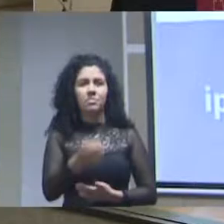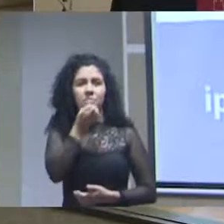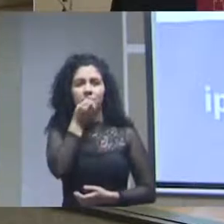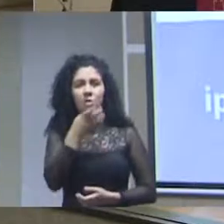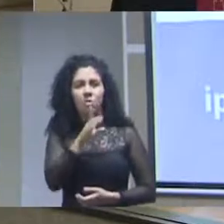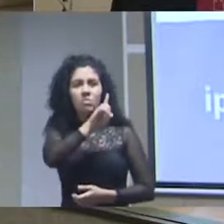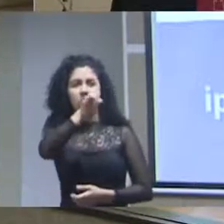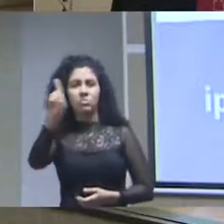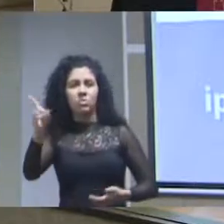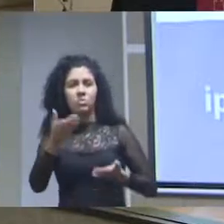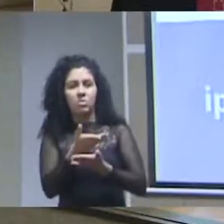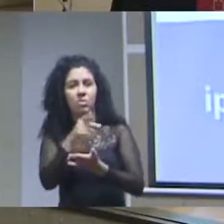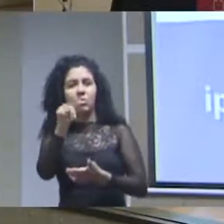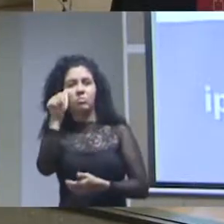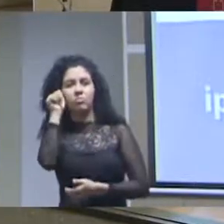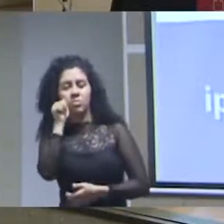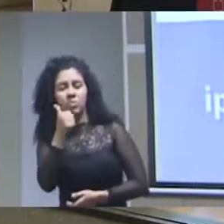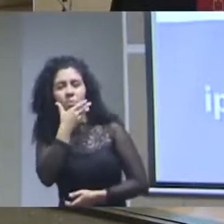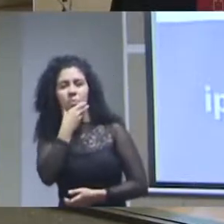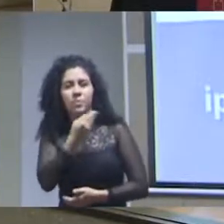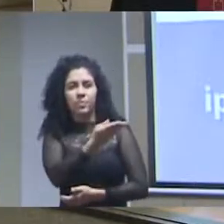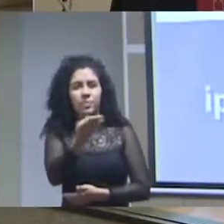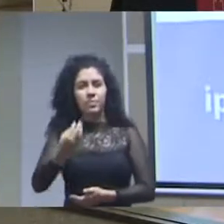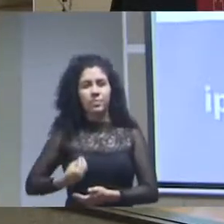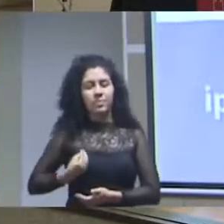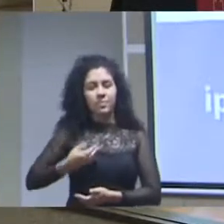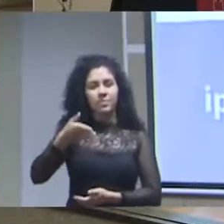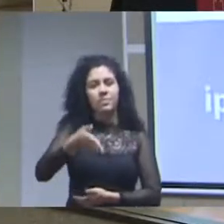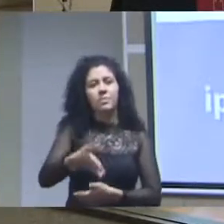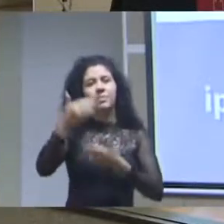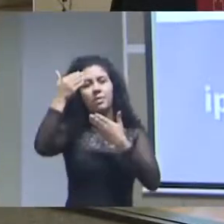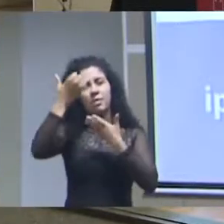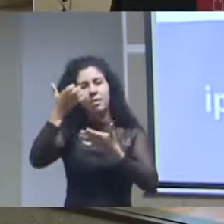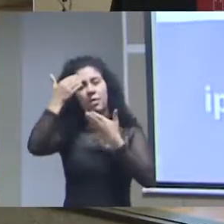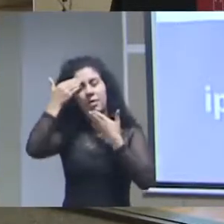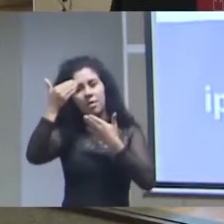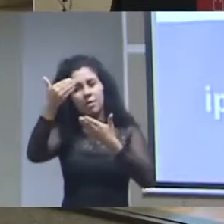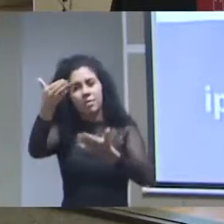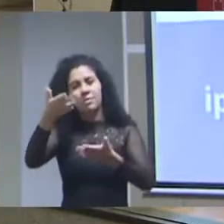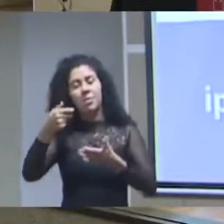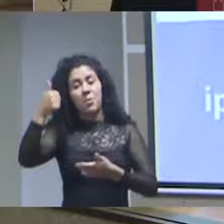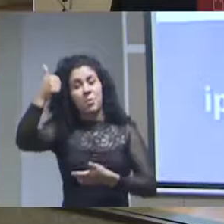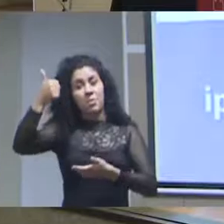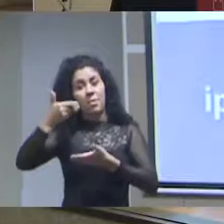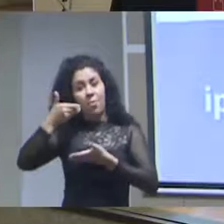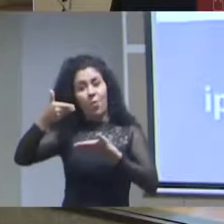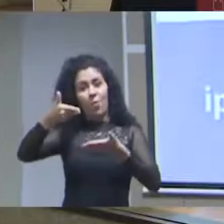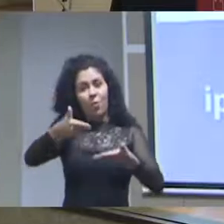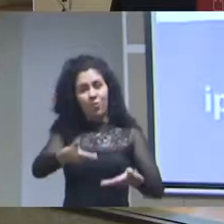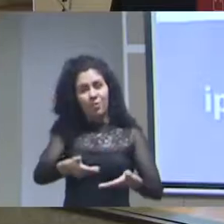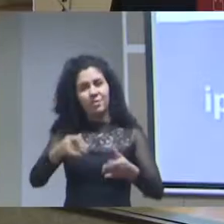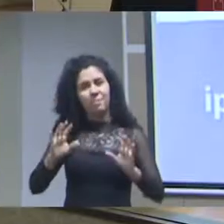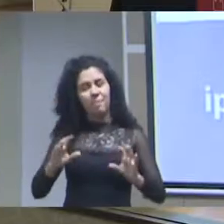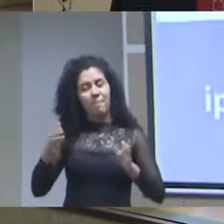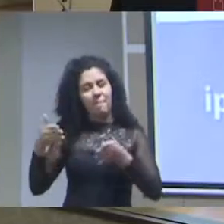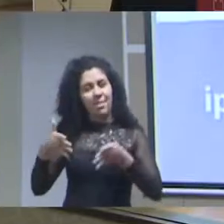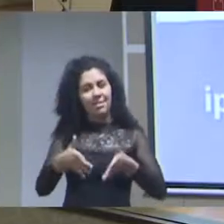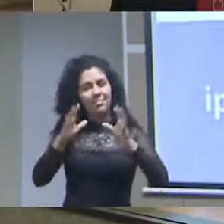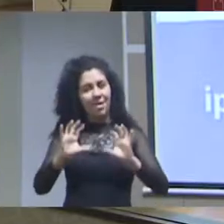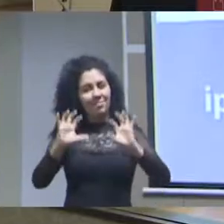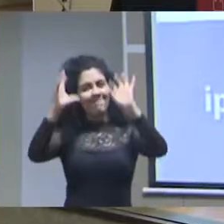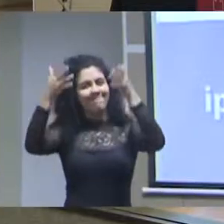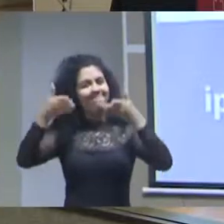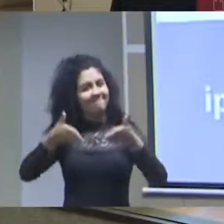bom dia a todos queria agradecer em nome do IPEA primeiramente pelo convite para participar desse